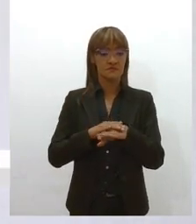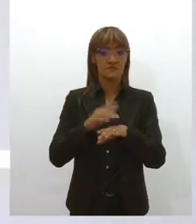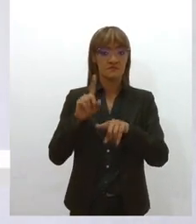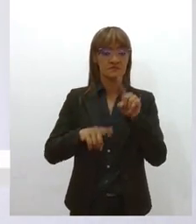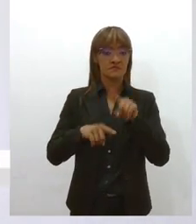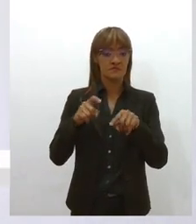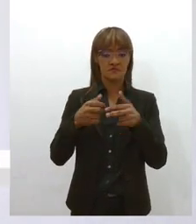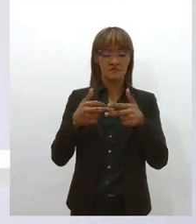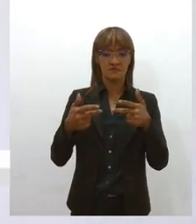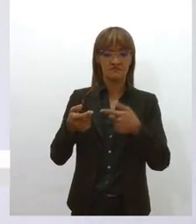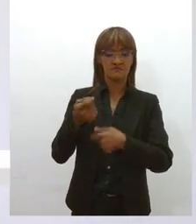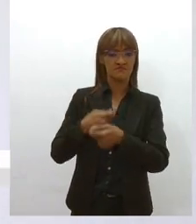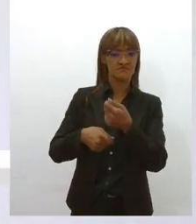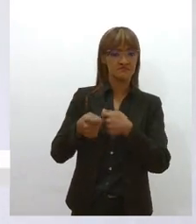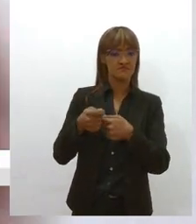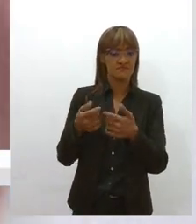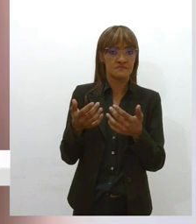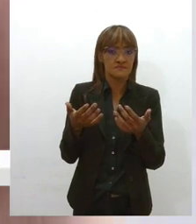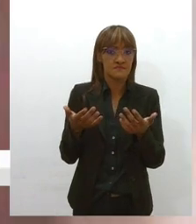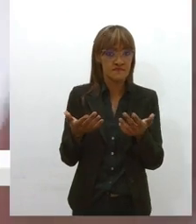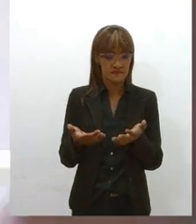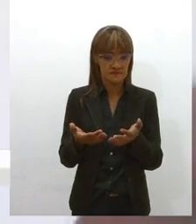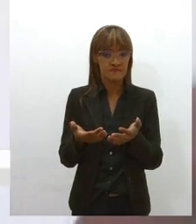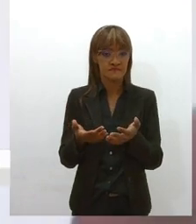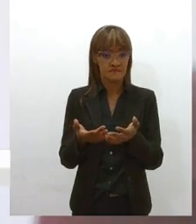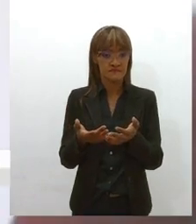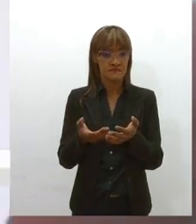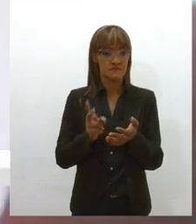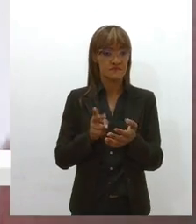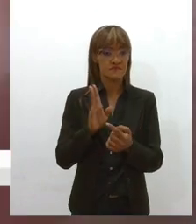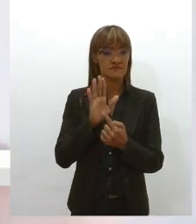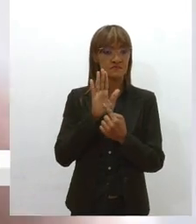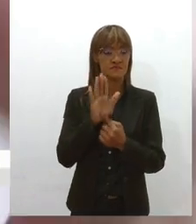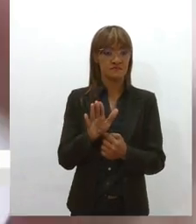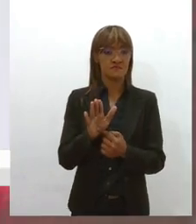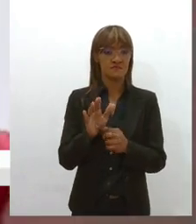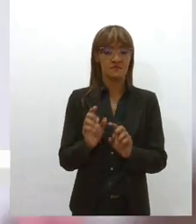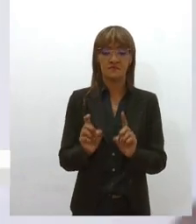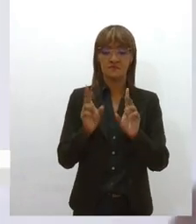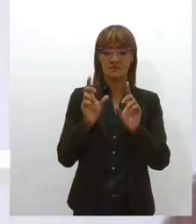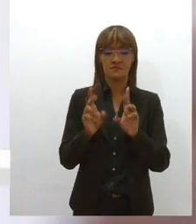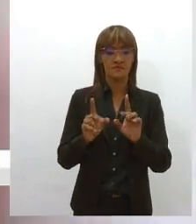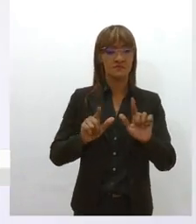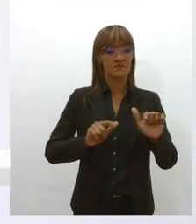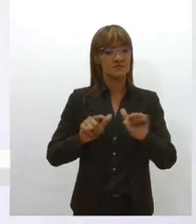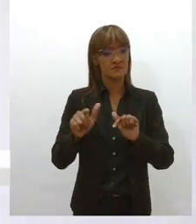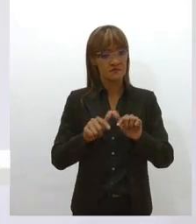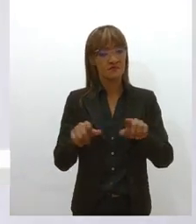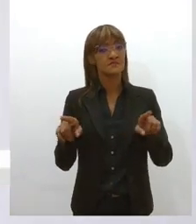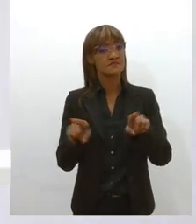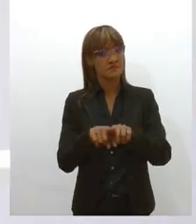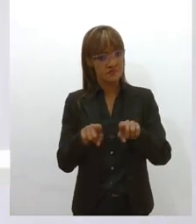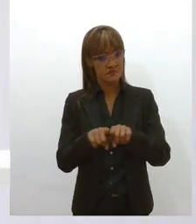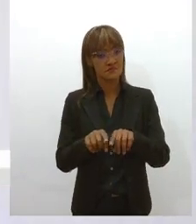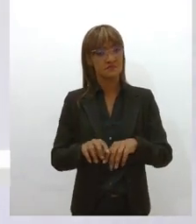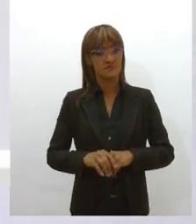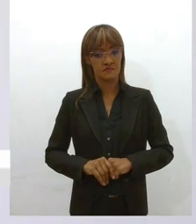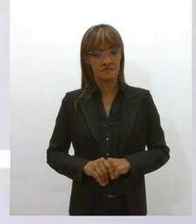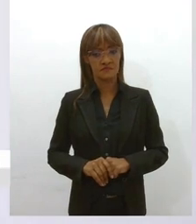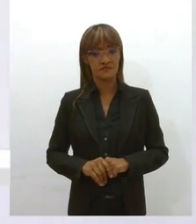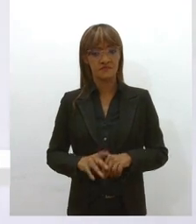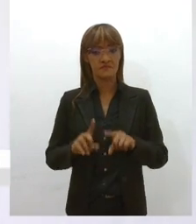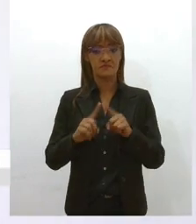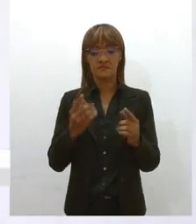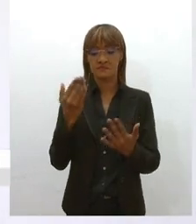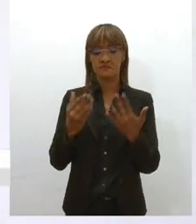né, e aí eu estou partindo de um ponto de vista marxista, onde a gente vende a nossa força de trabalho também uma mercadoria, mas a licitação era